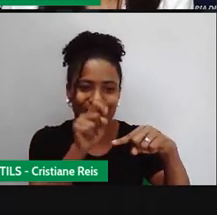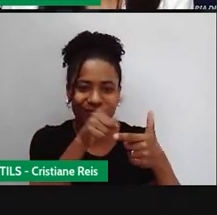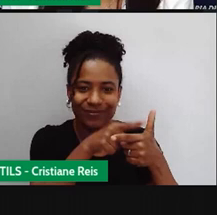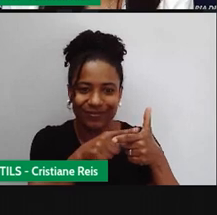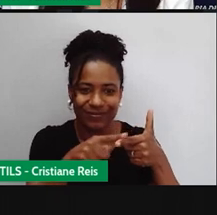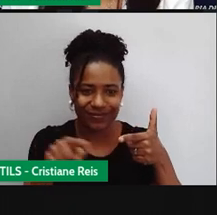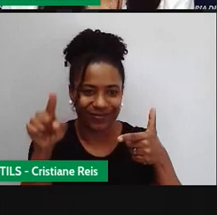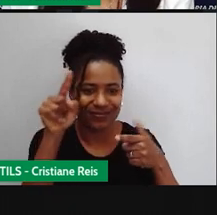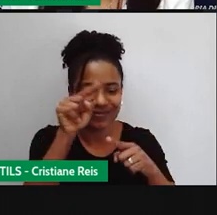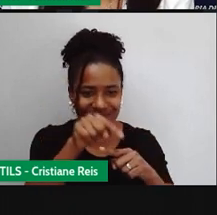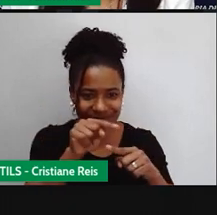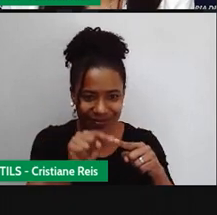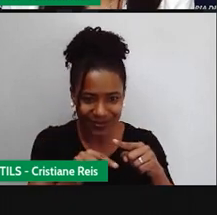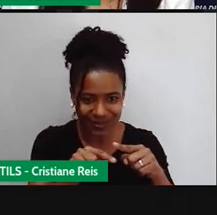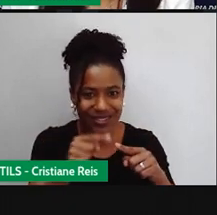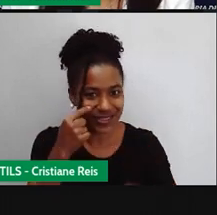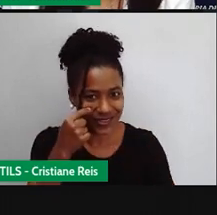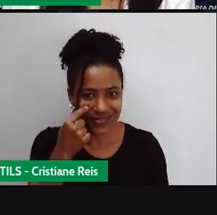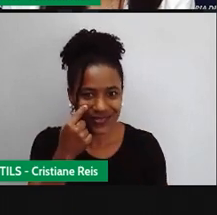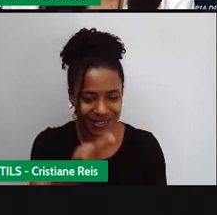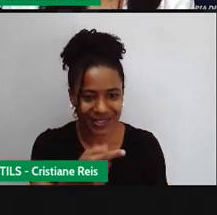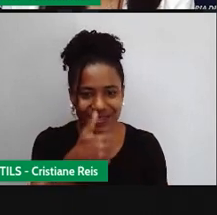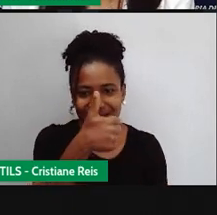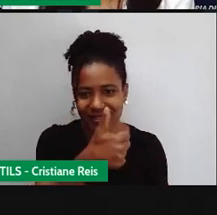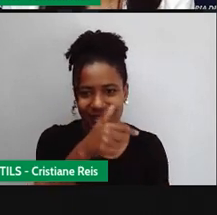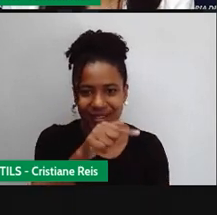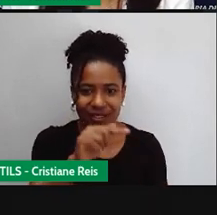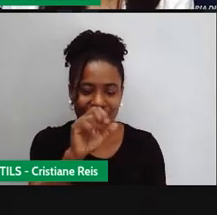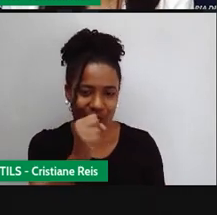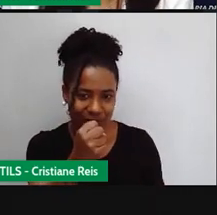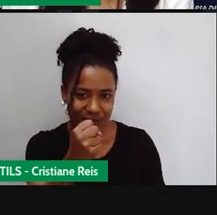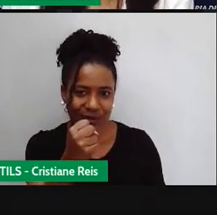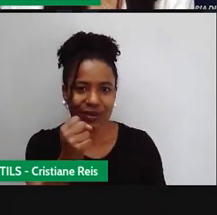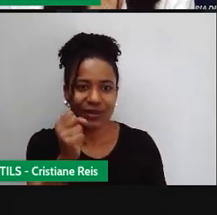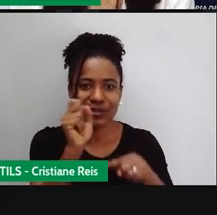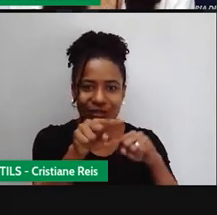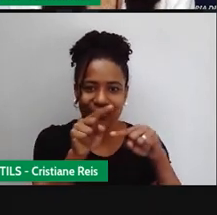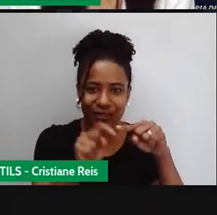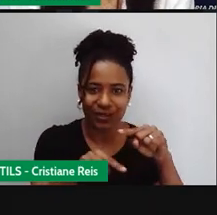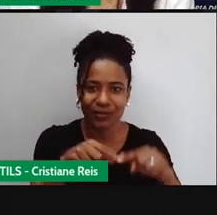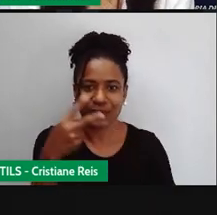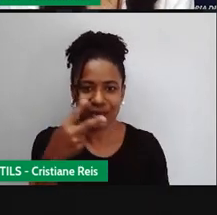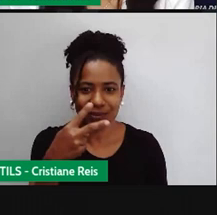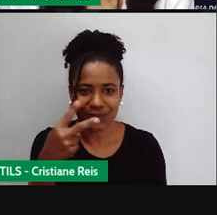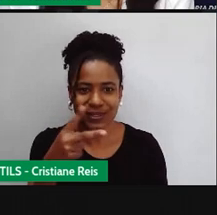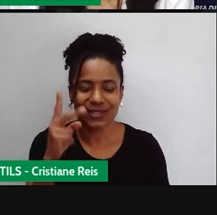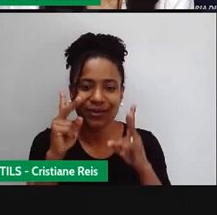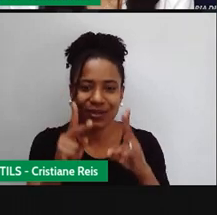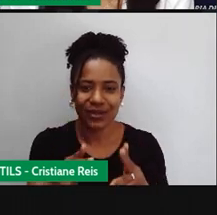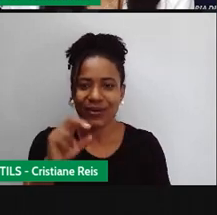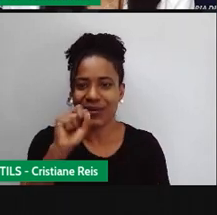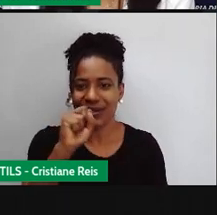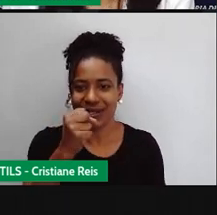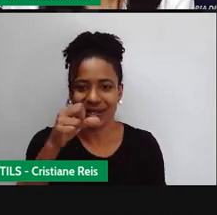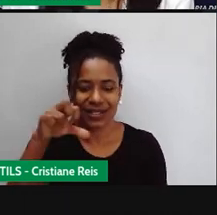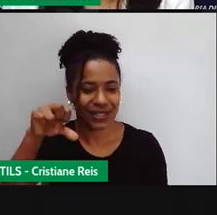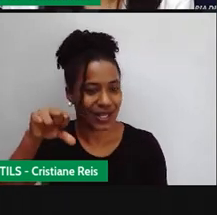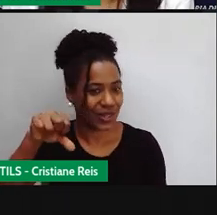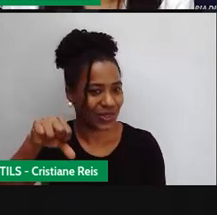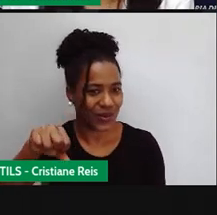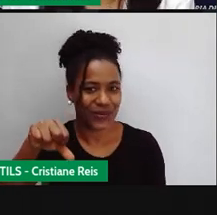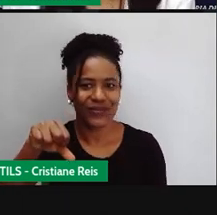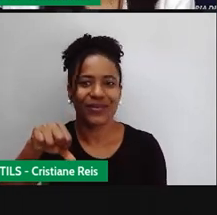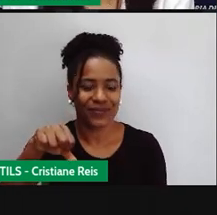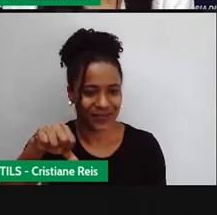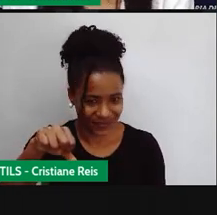dois. Então, vou dividir 178 por dois. Acho o resultado de 89.